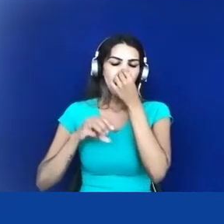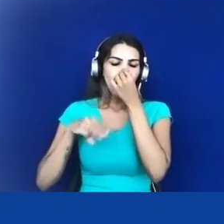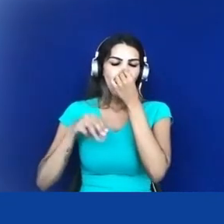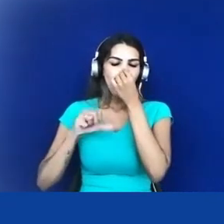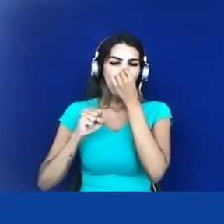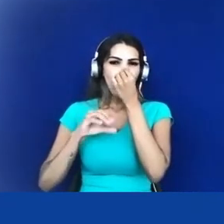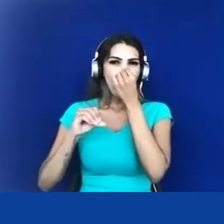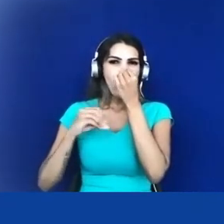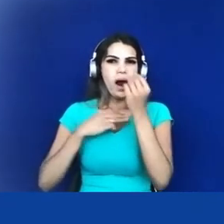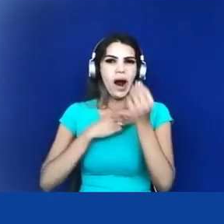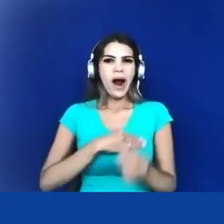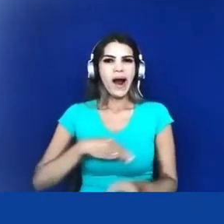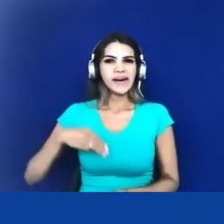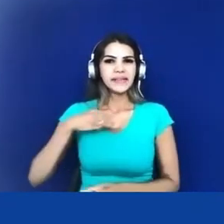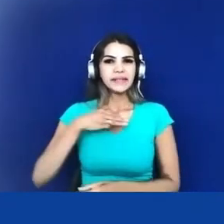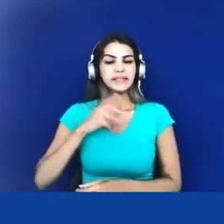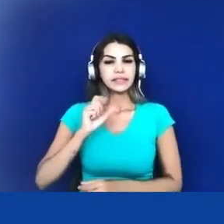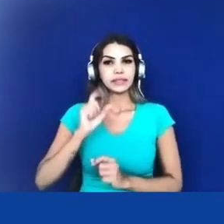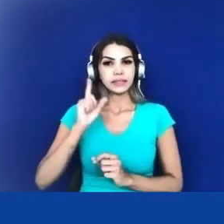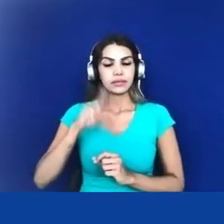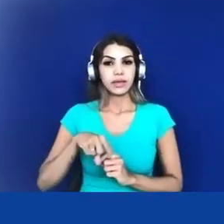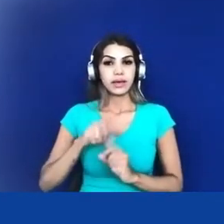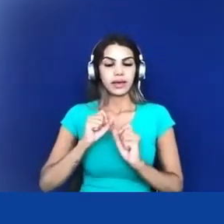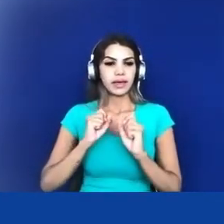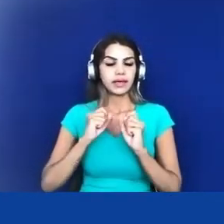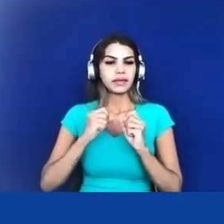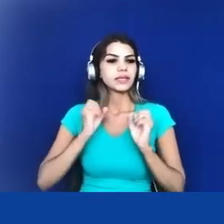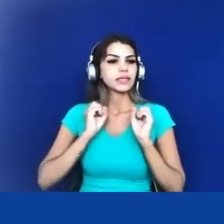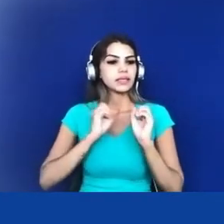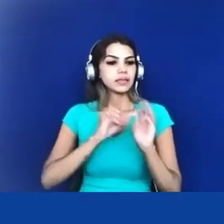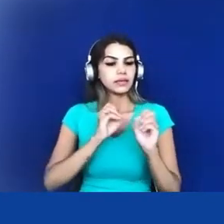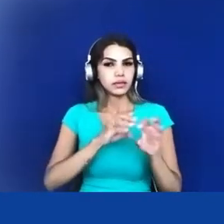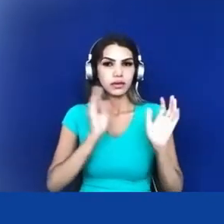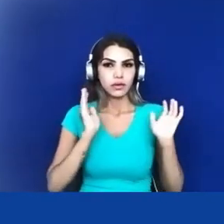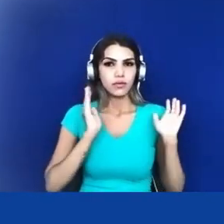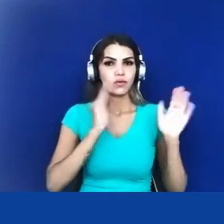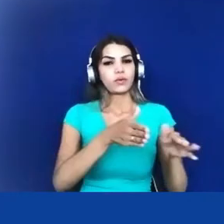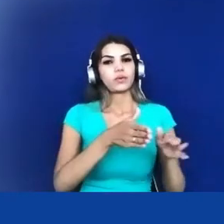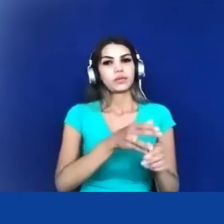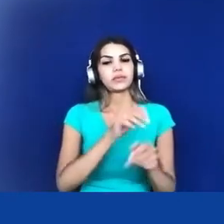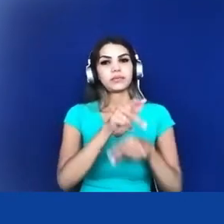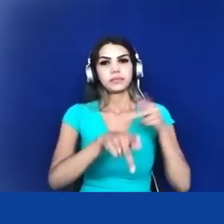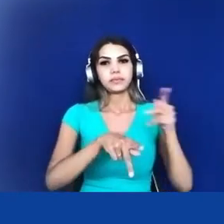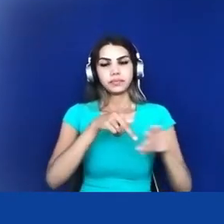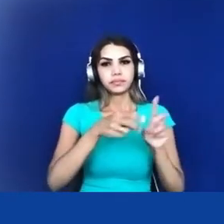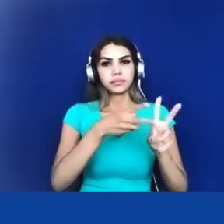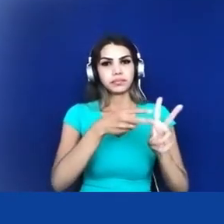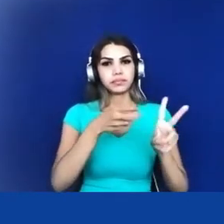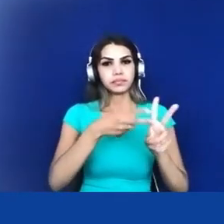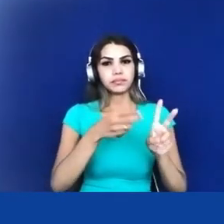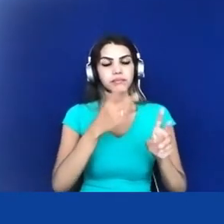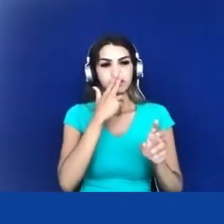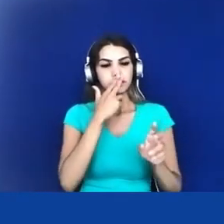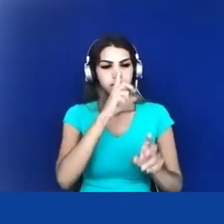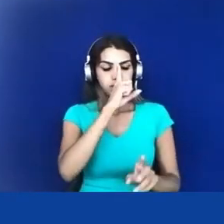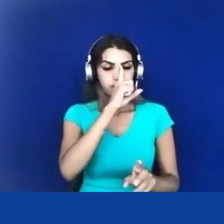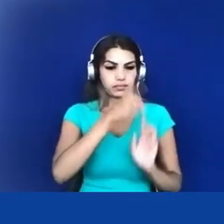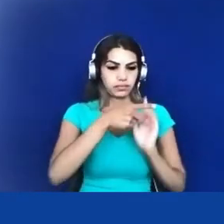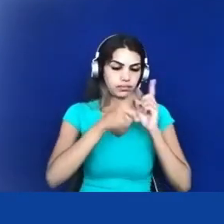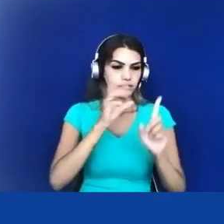forma de domesticação então para que os povos indígenas fossem aí de modo mais prático